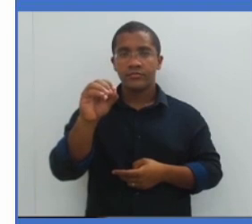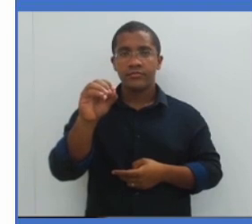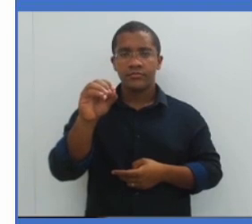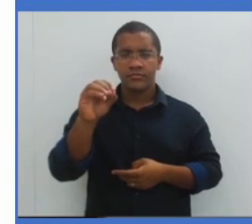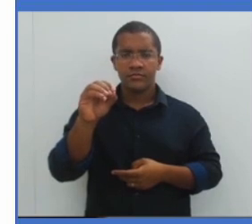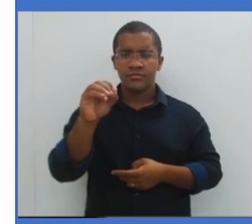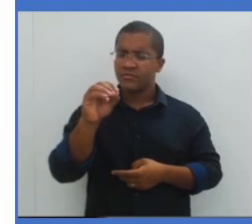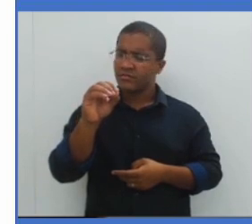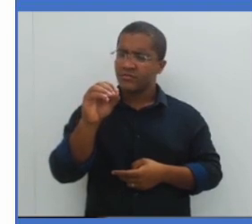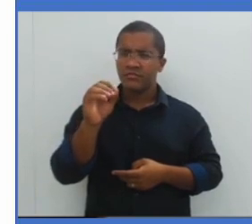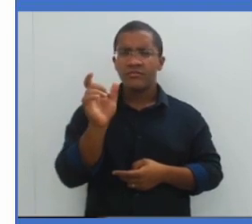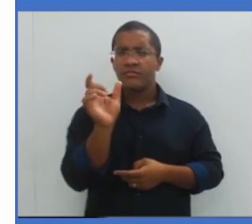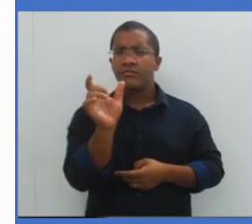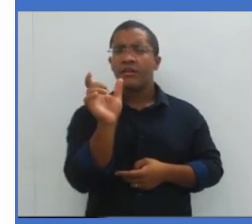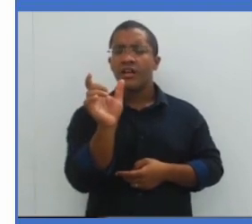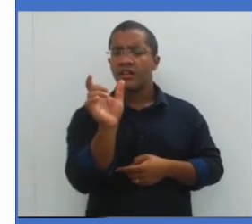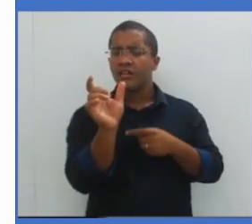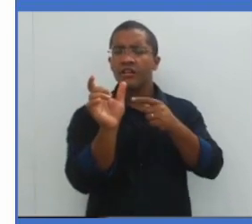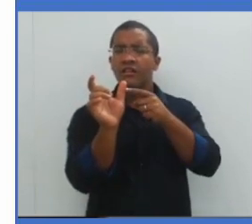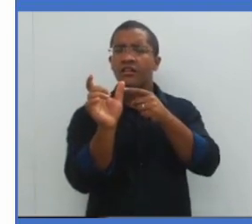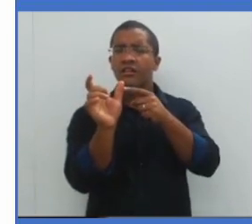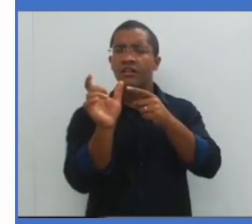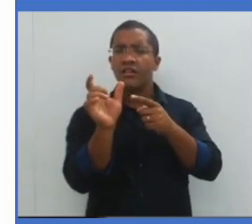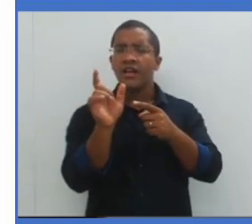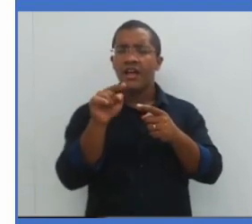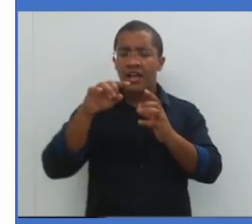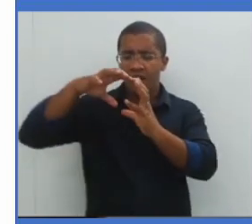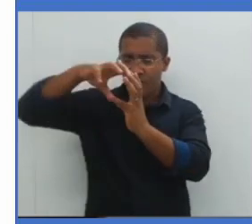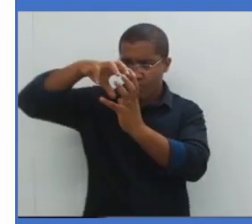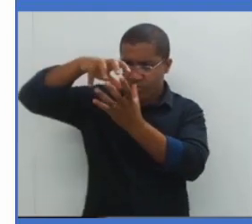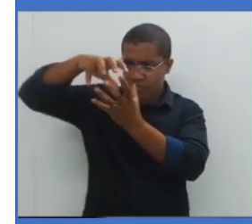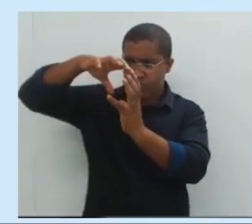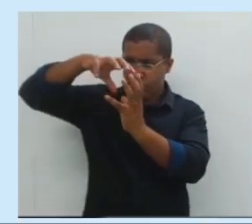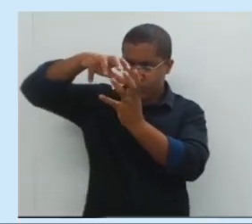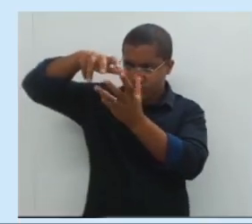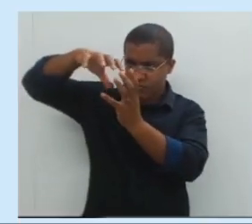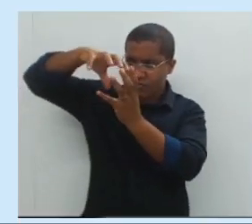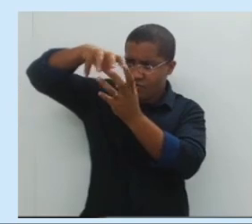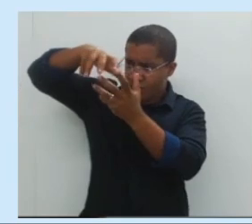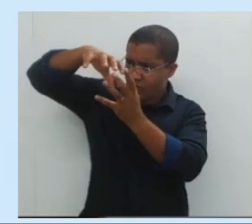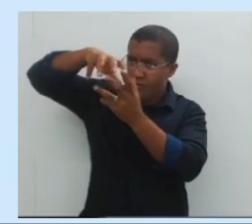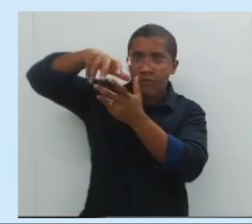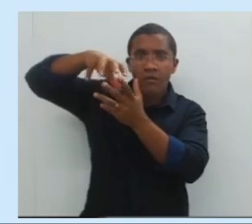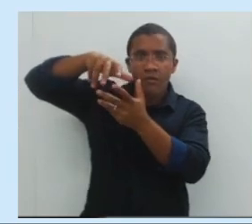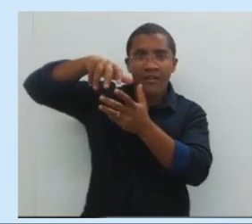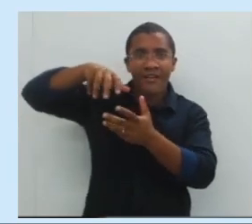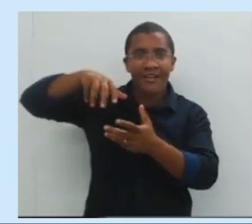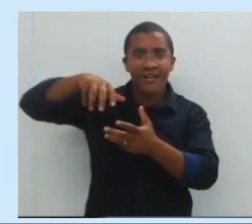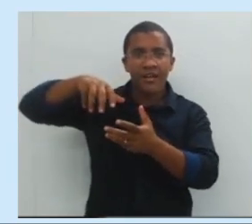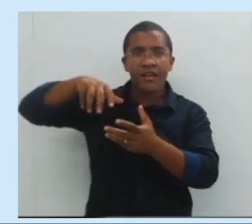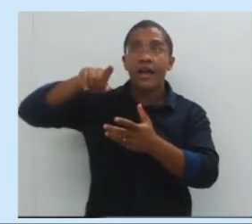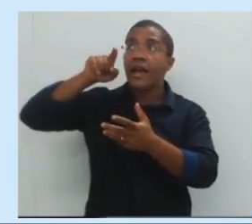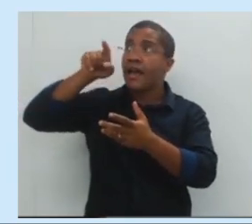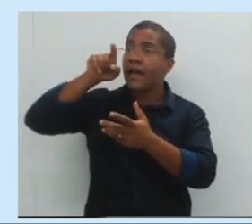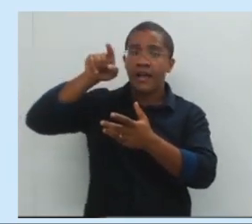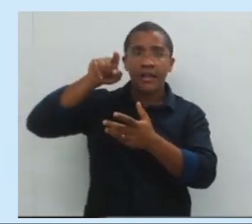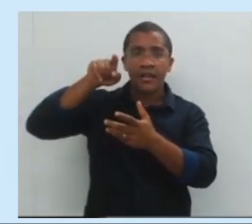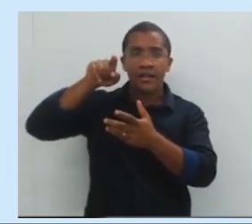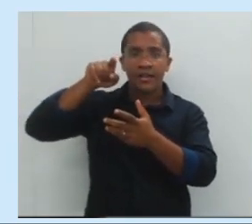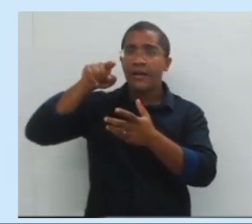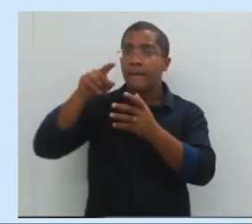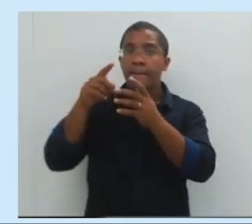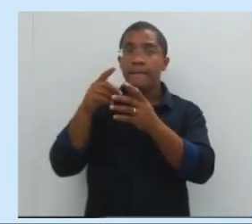Rotação, rotação, rodar, girar, em torno